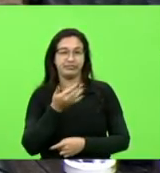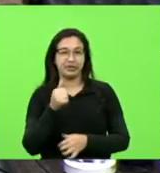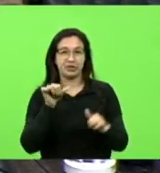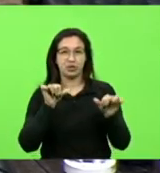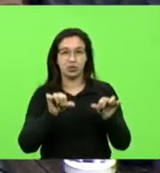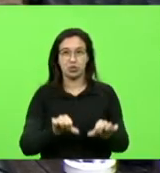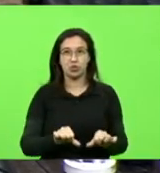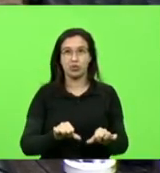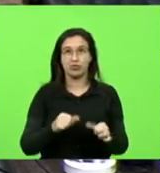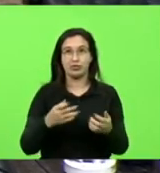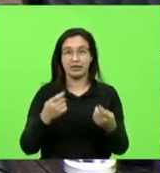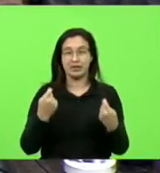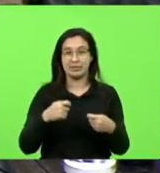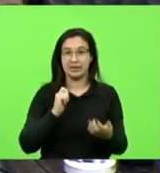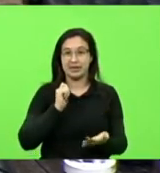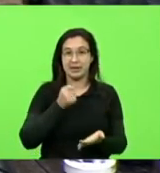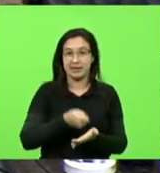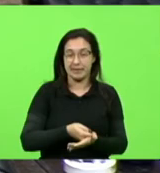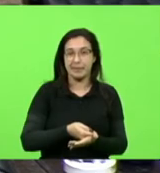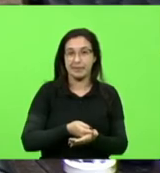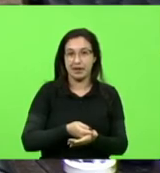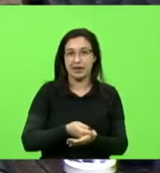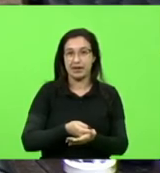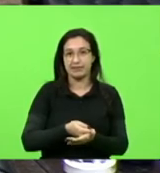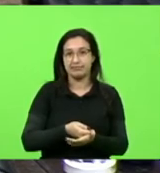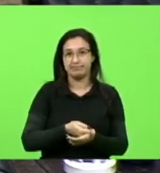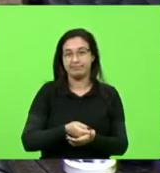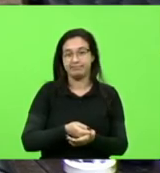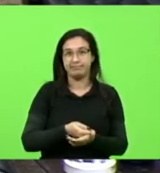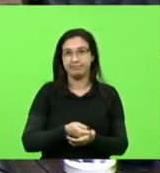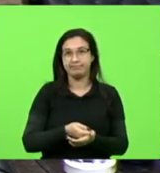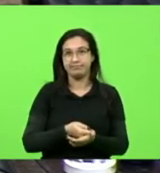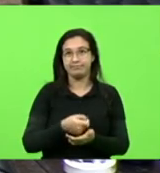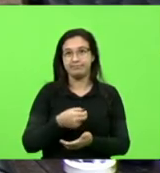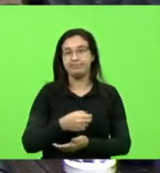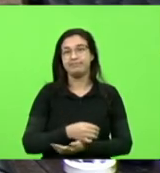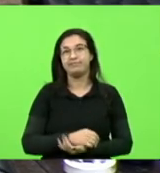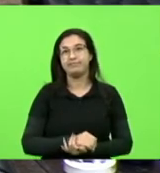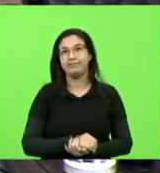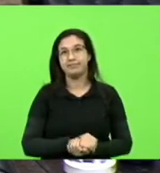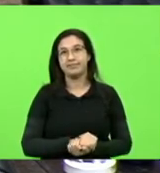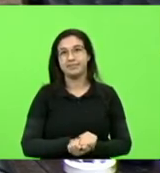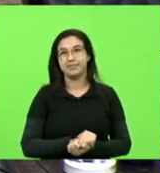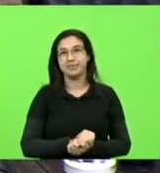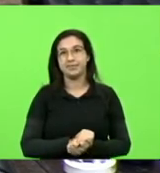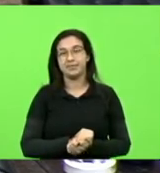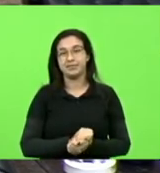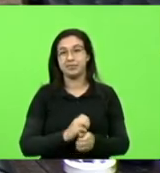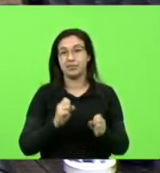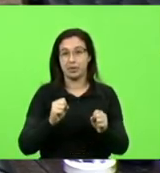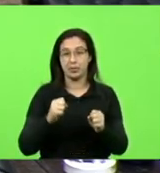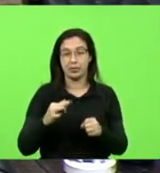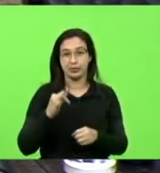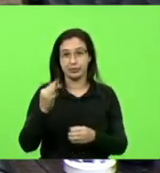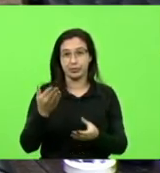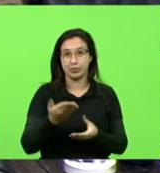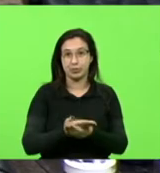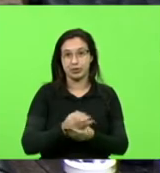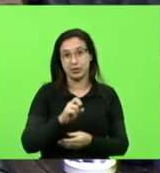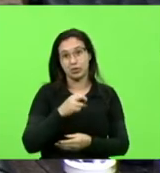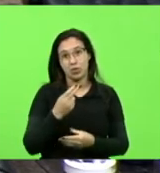aí vai te fazer levar processos e pagar